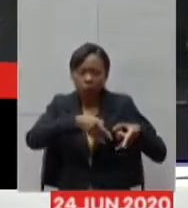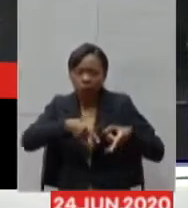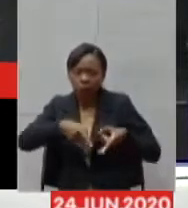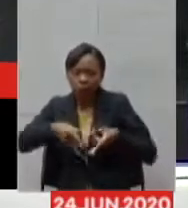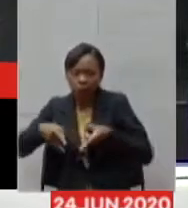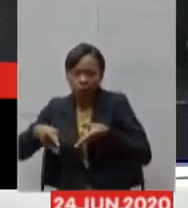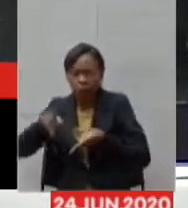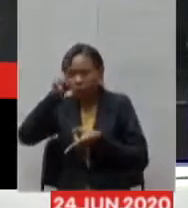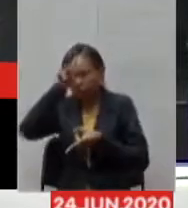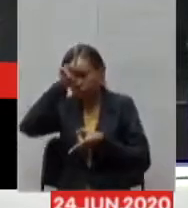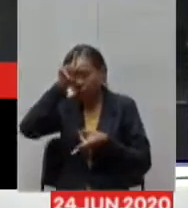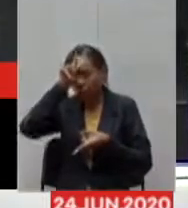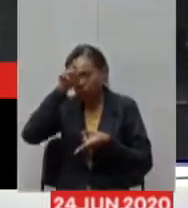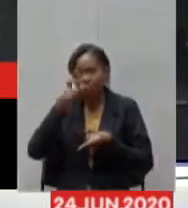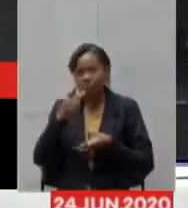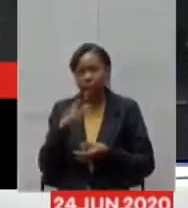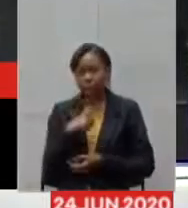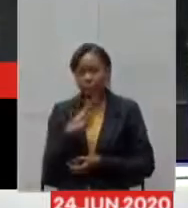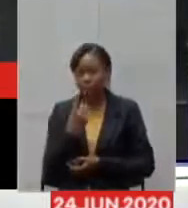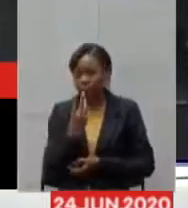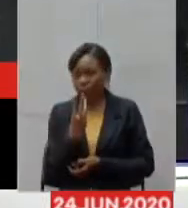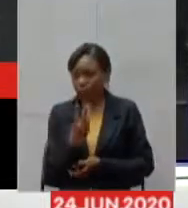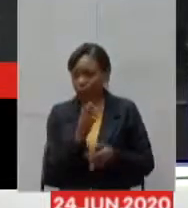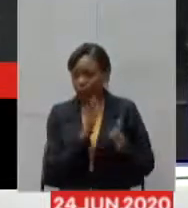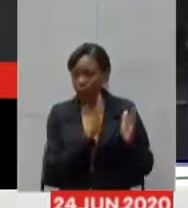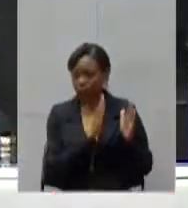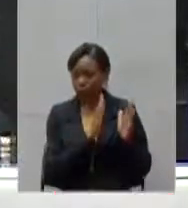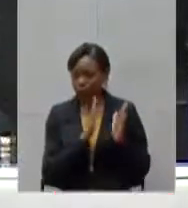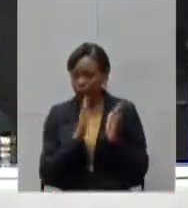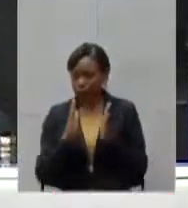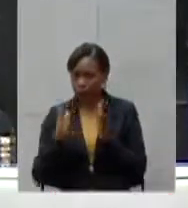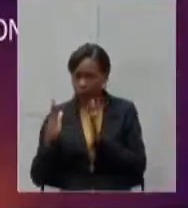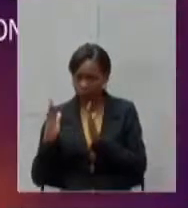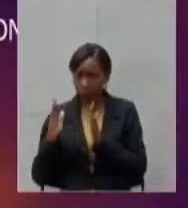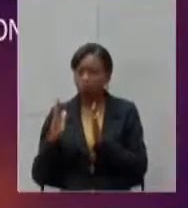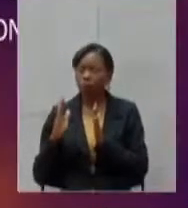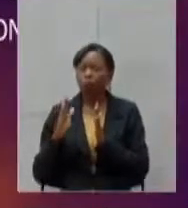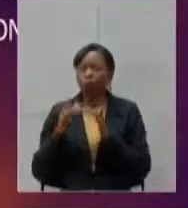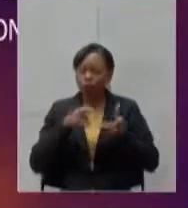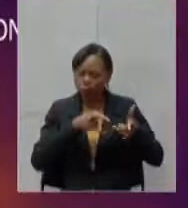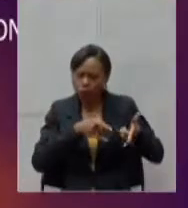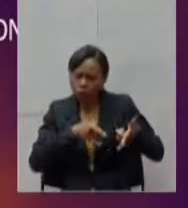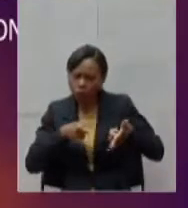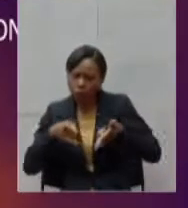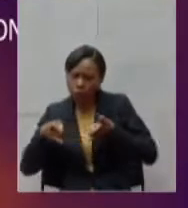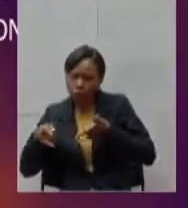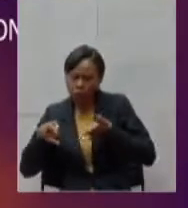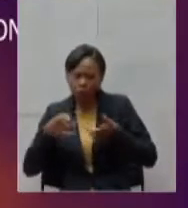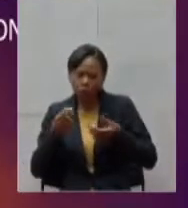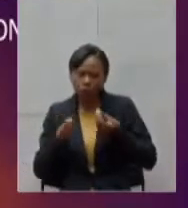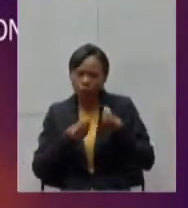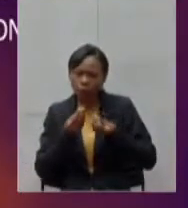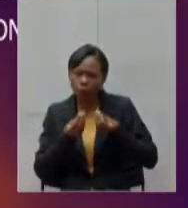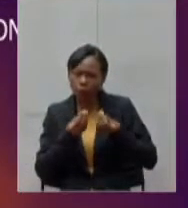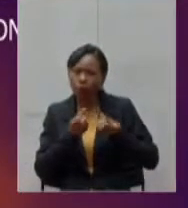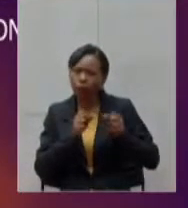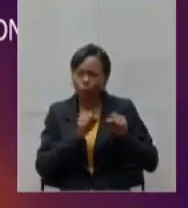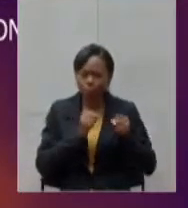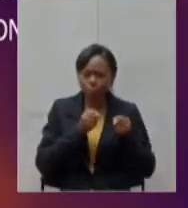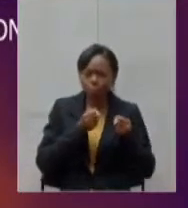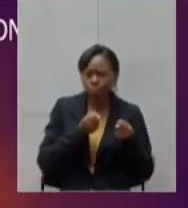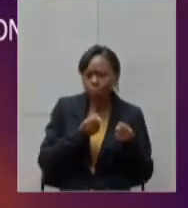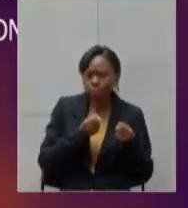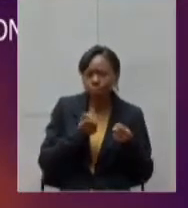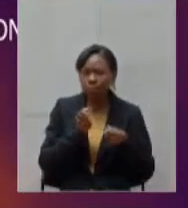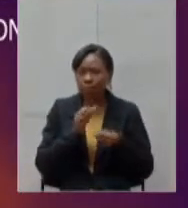níveis de acompanhamento dos leitos, desde a extração do surfácio dos dados, há também a